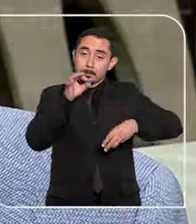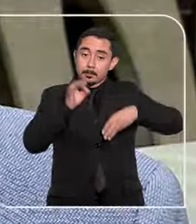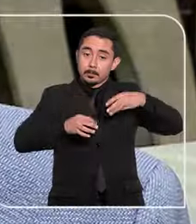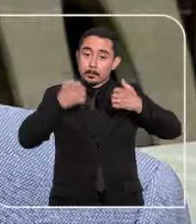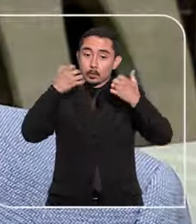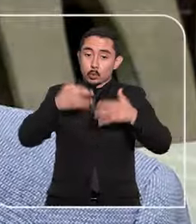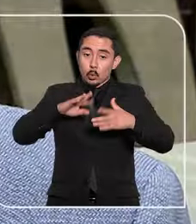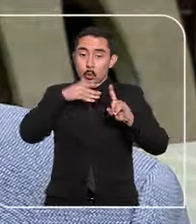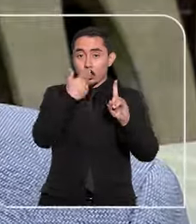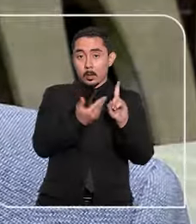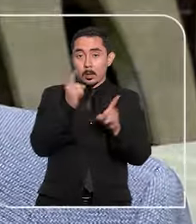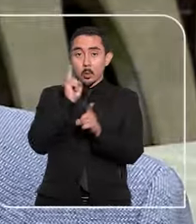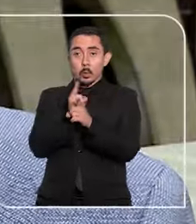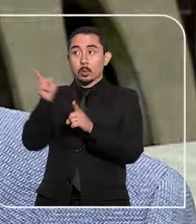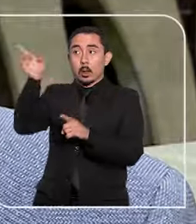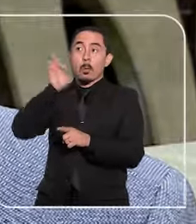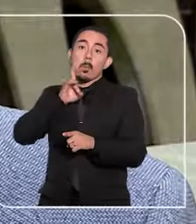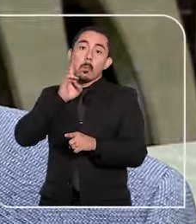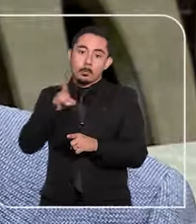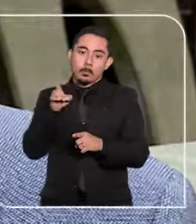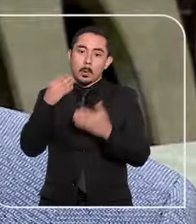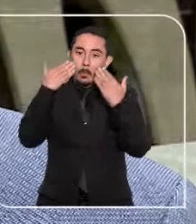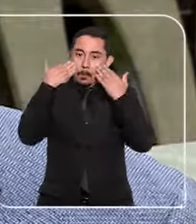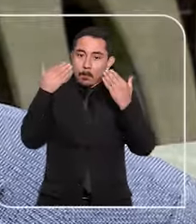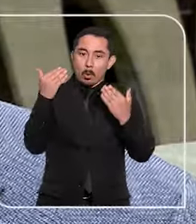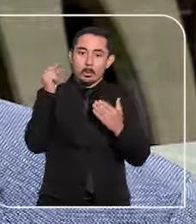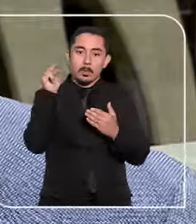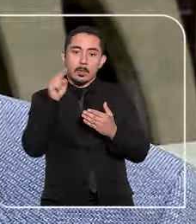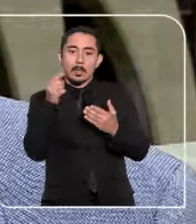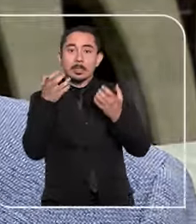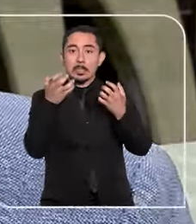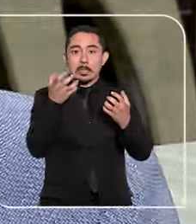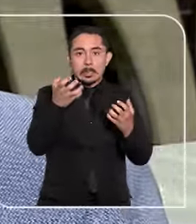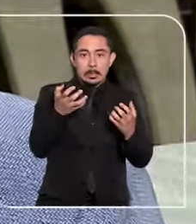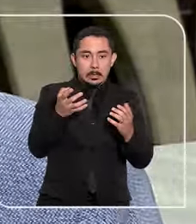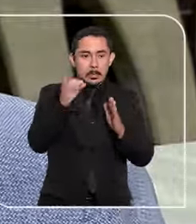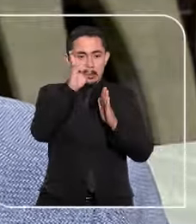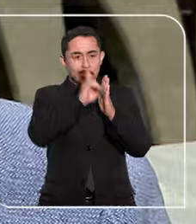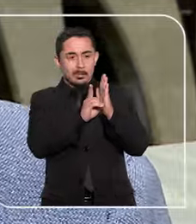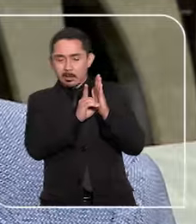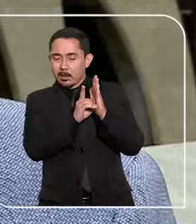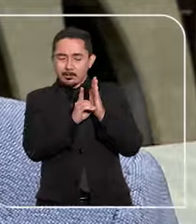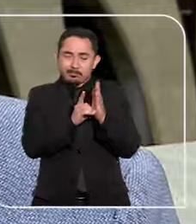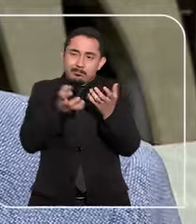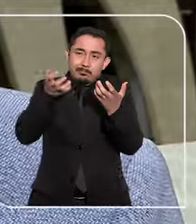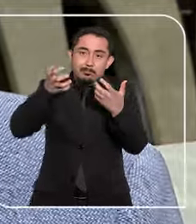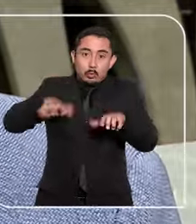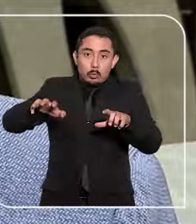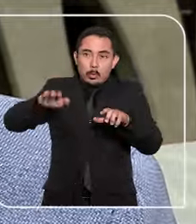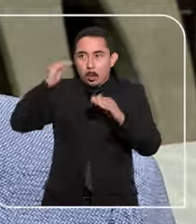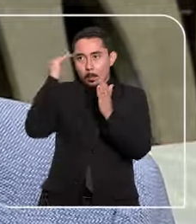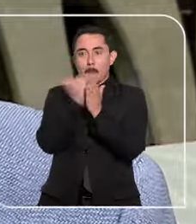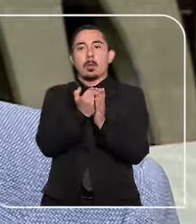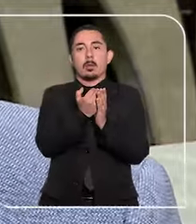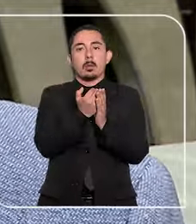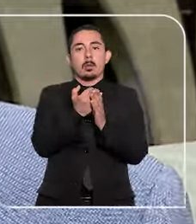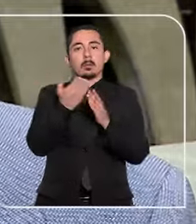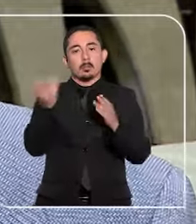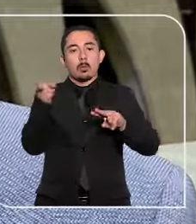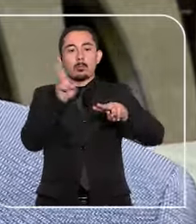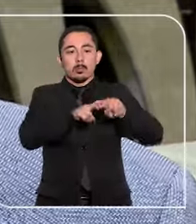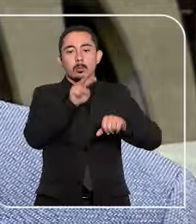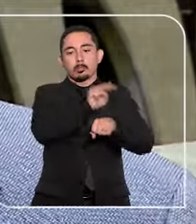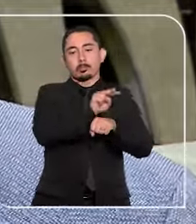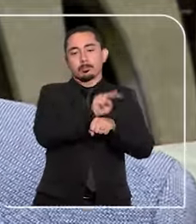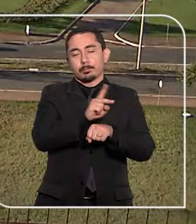o réu foi encontrado nos Estados Unidos, o que demonstra o objetivo de frustrar o direito do Estado de punir, justificando assim a